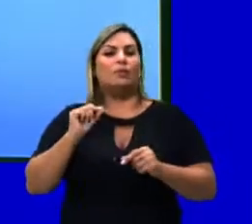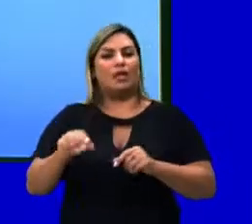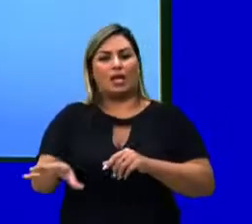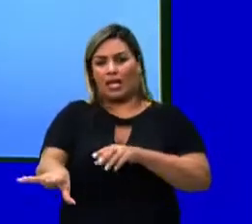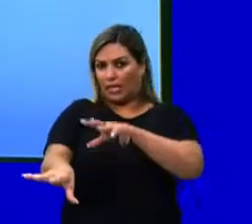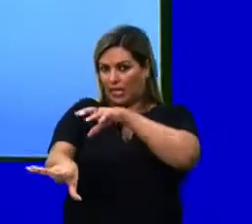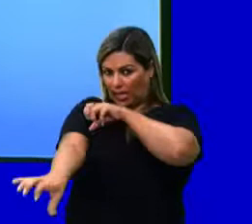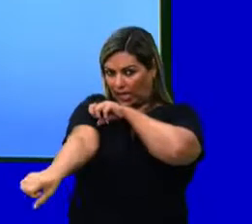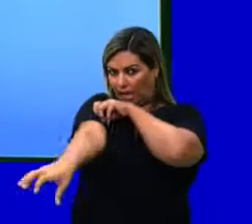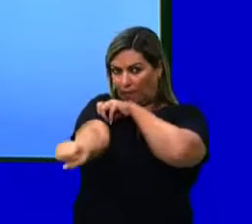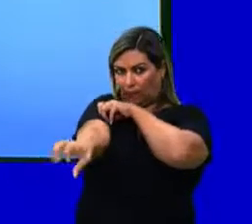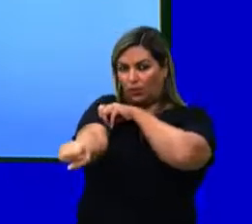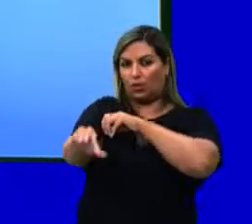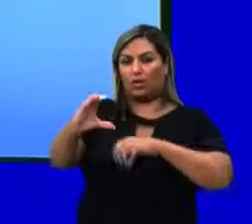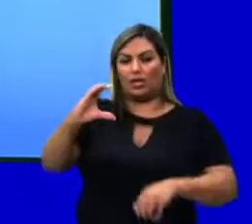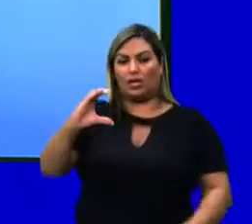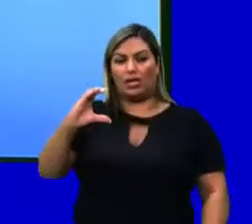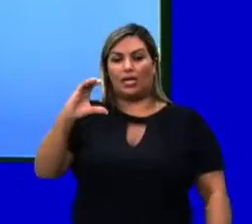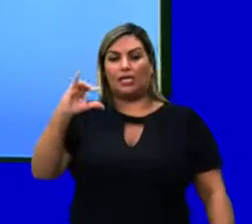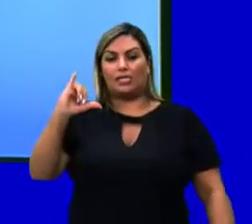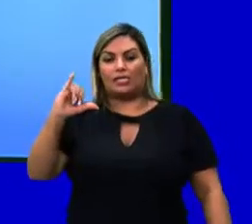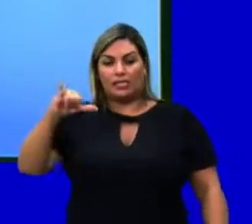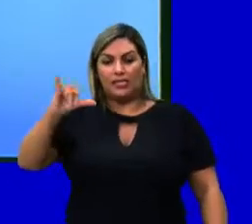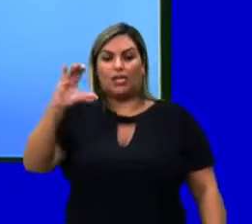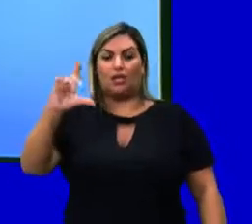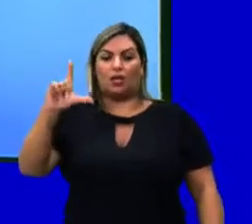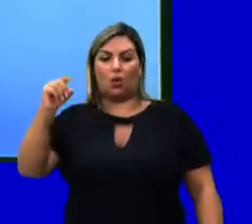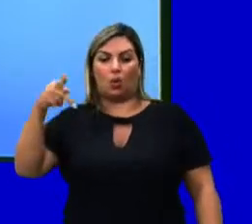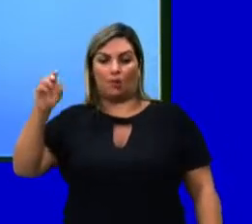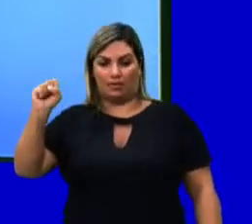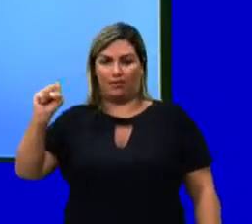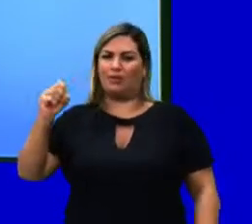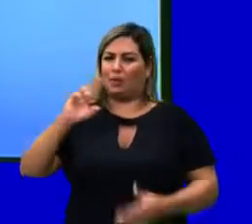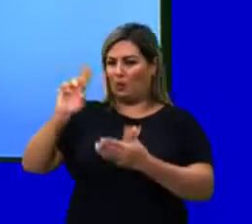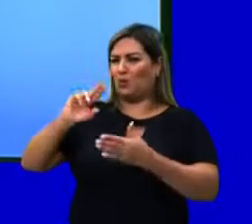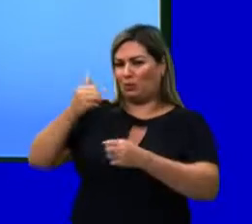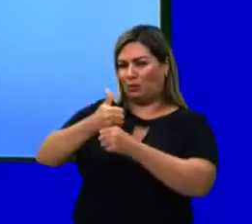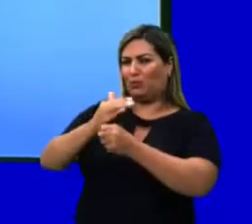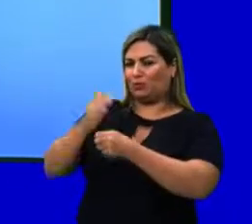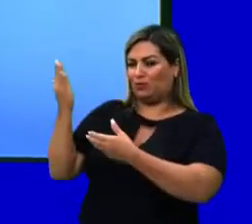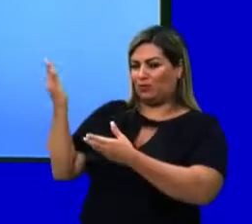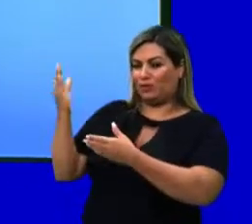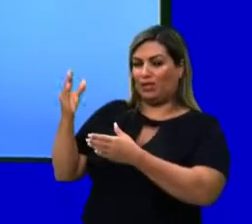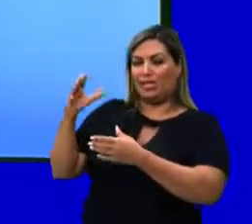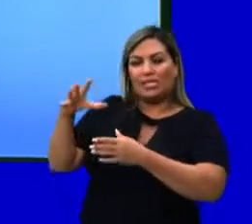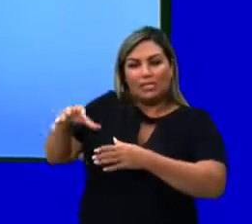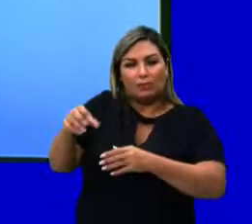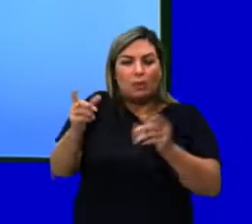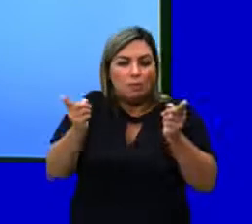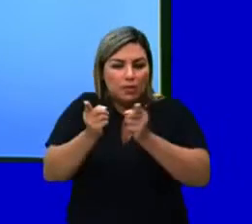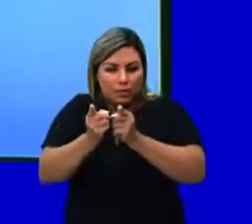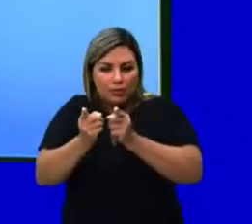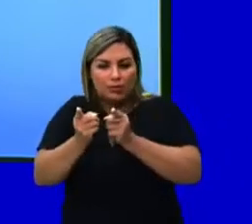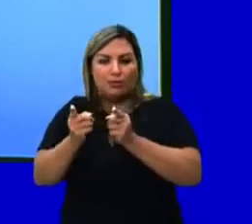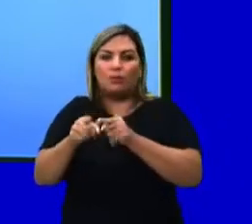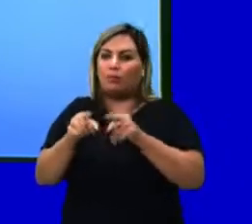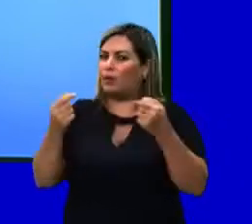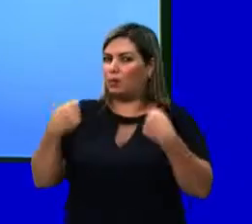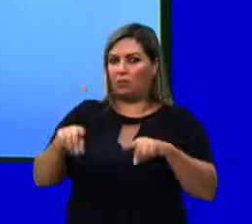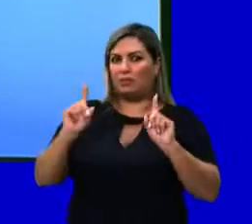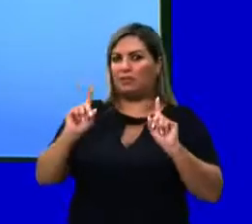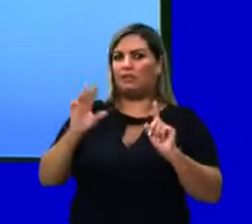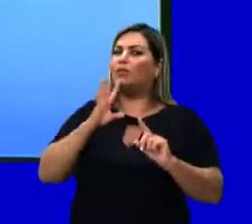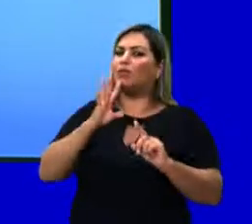tamanduá ciclopes didáctilos, tá? Esse tamanduá bem pequenininho. Mas você não